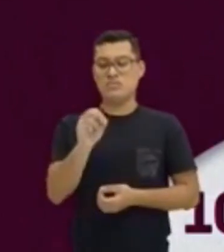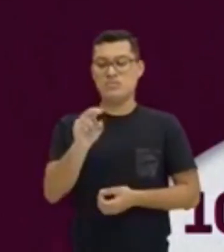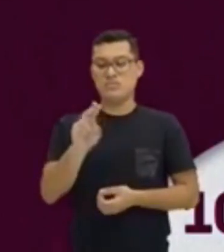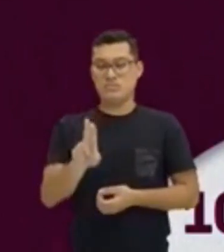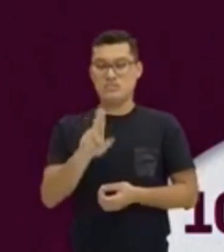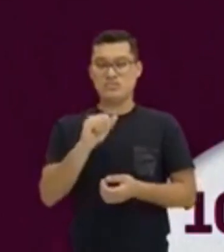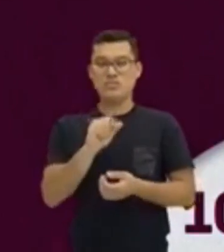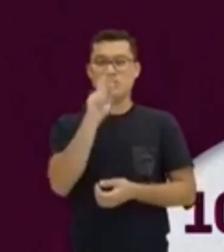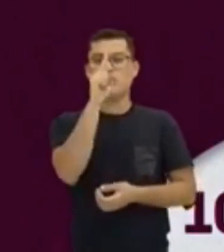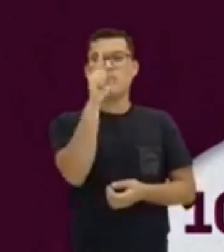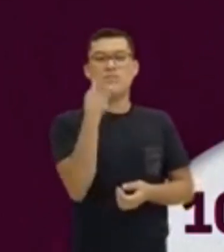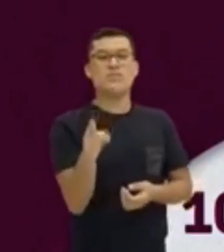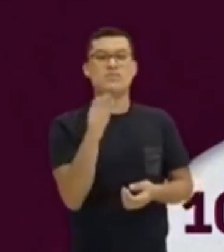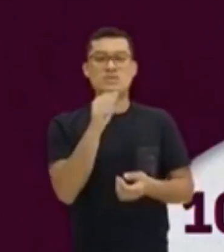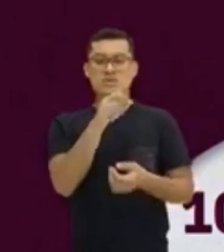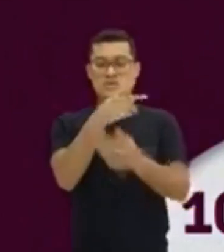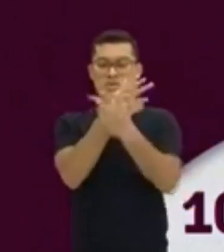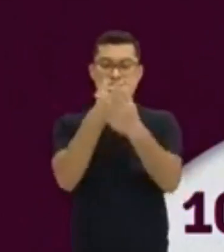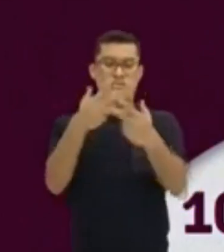vocês.